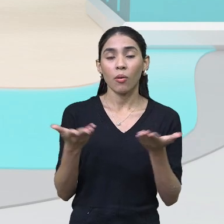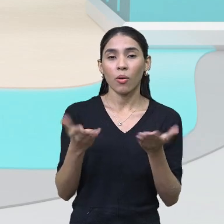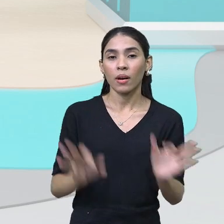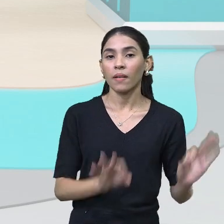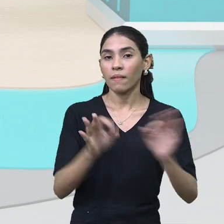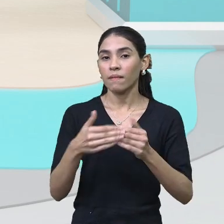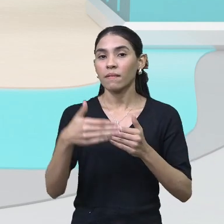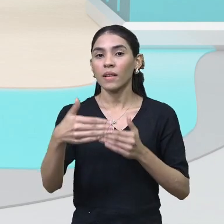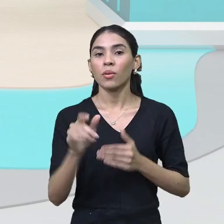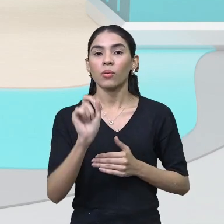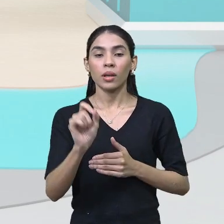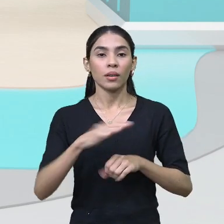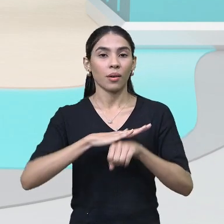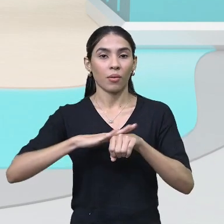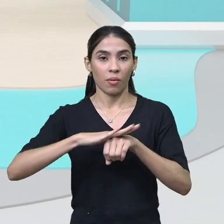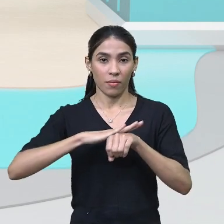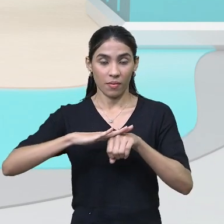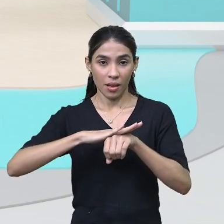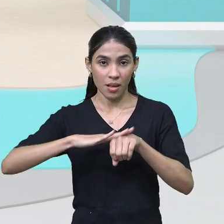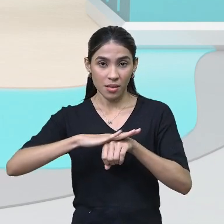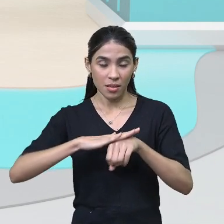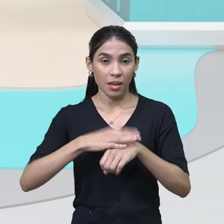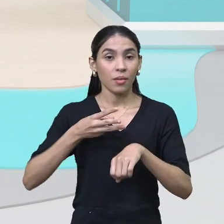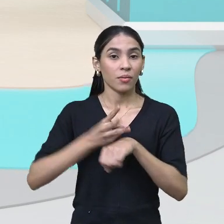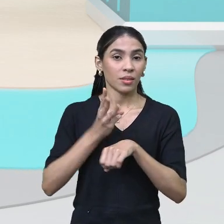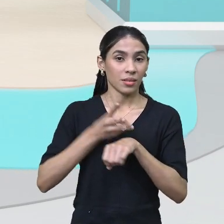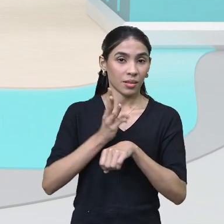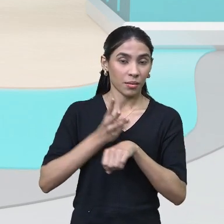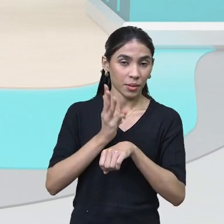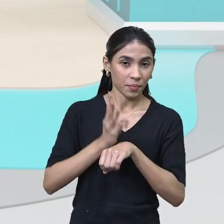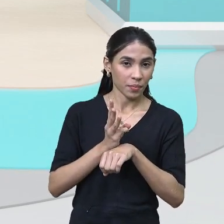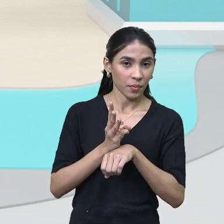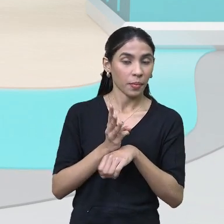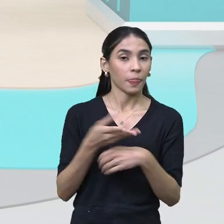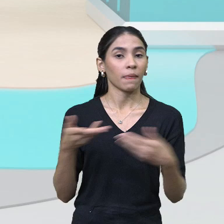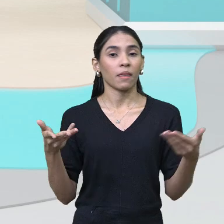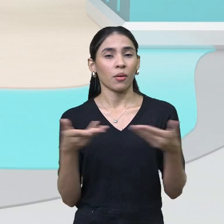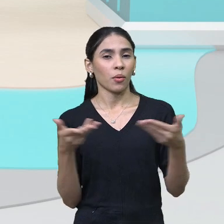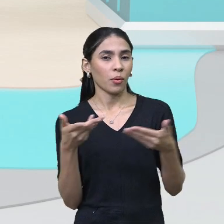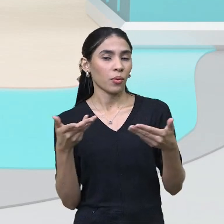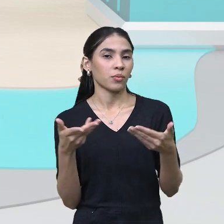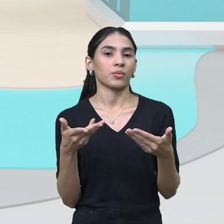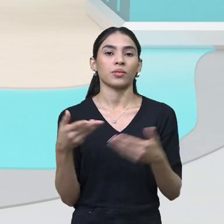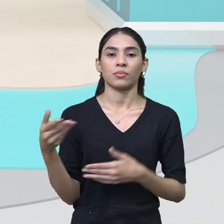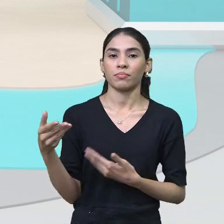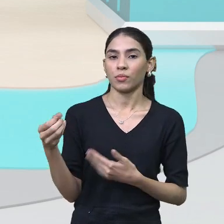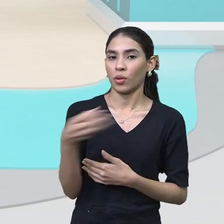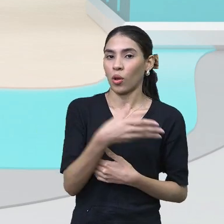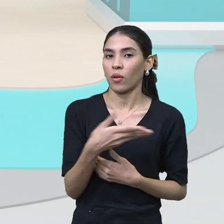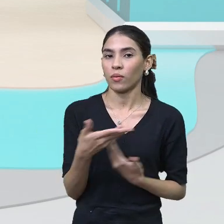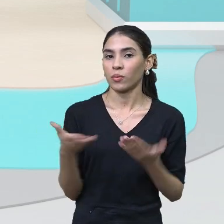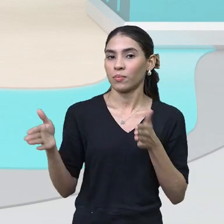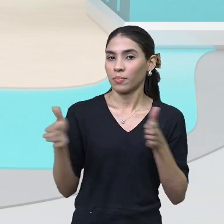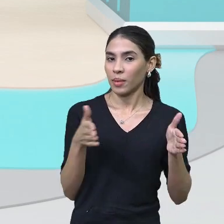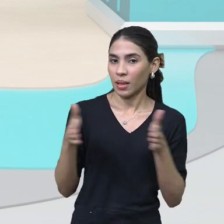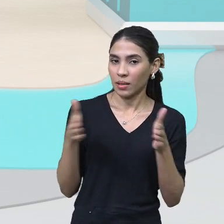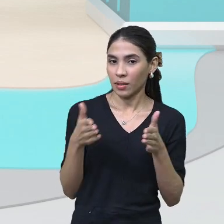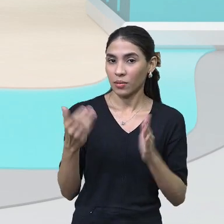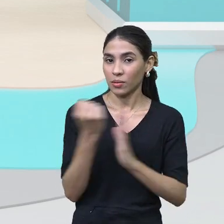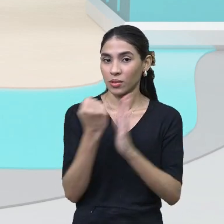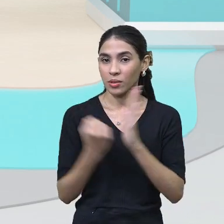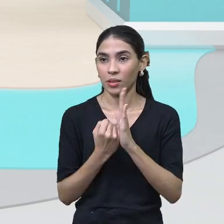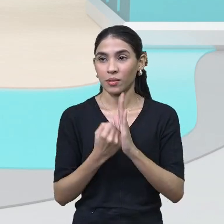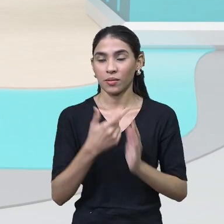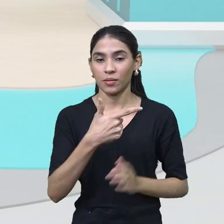uma conversa no WhatsApp, que hoje, nos tempos que nós vivemos do século